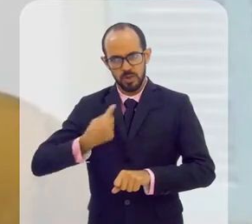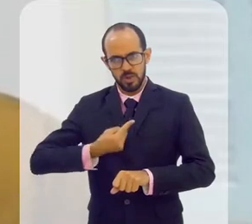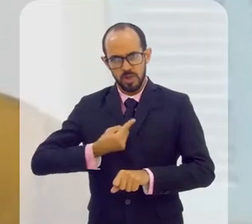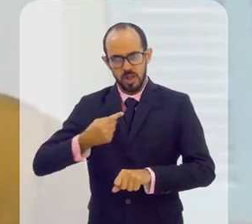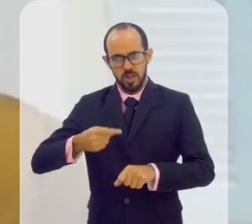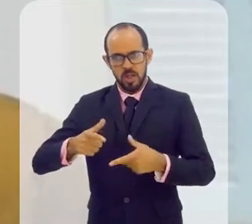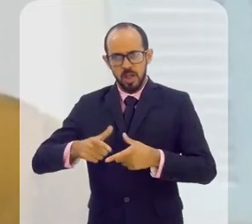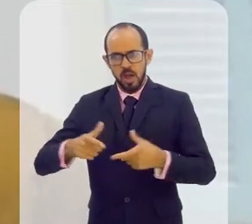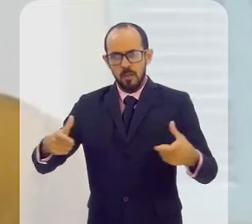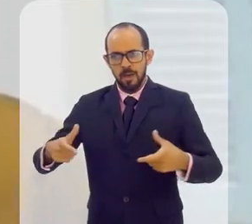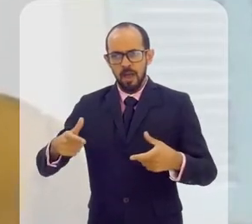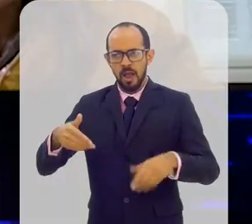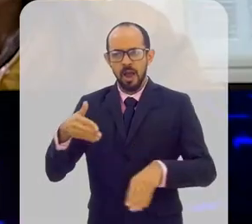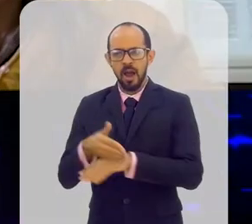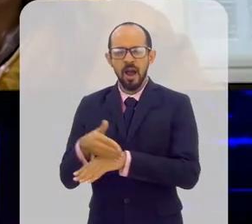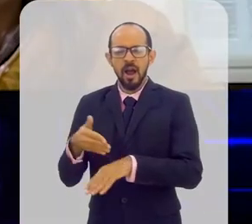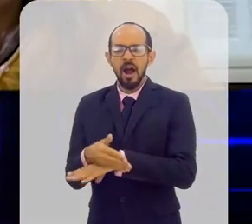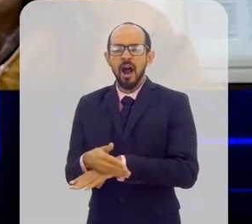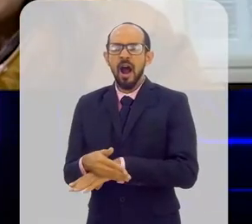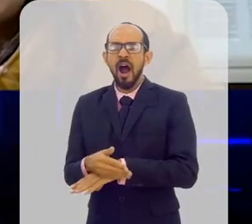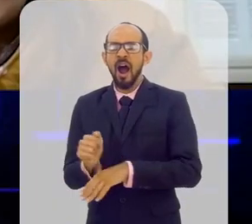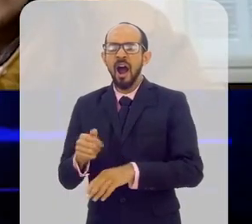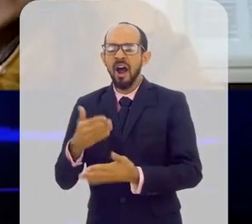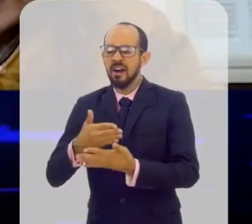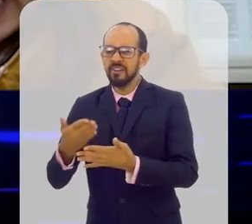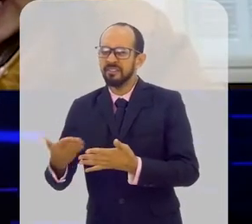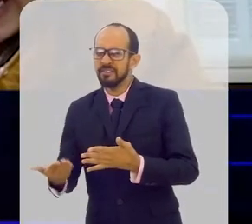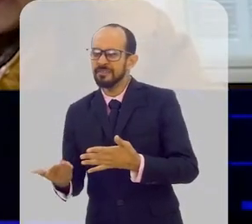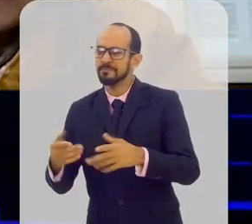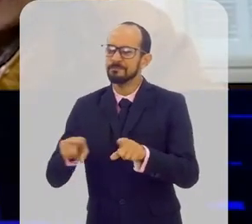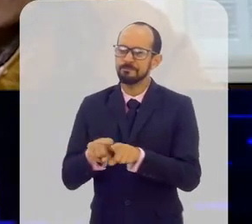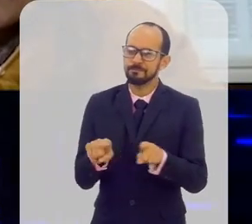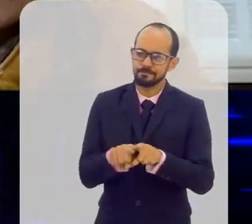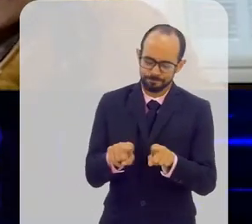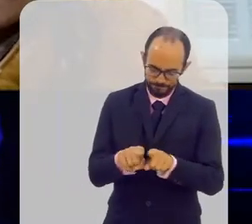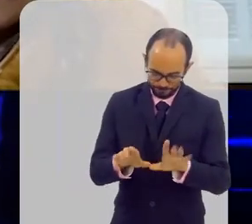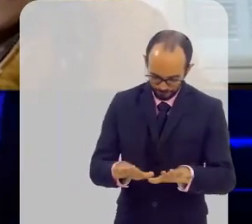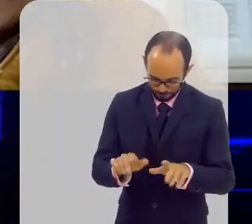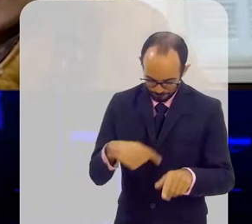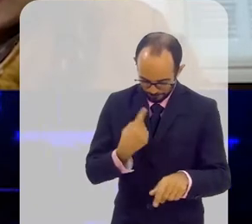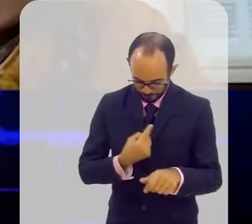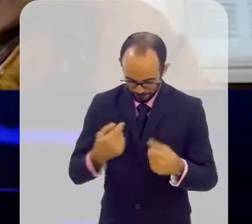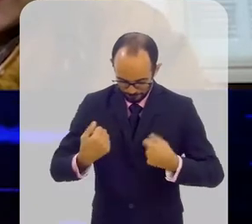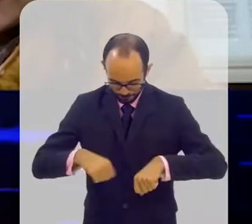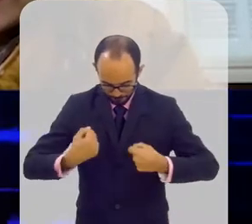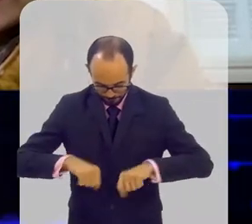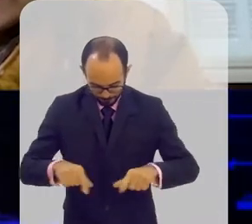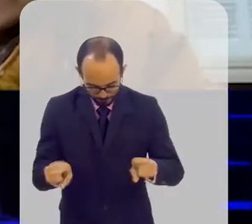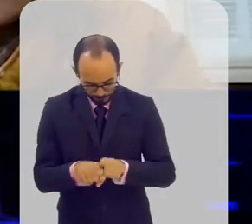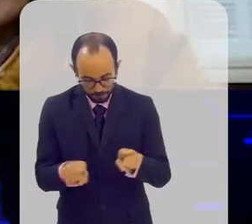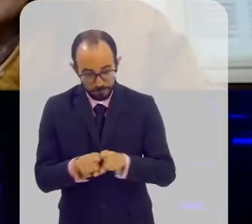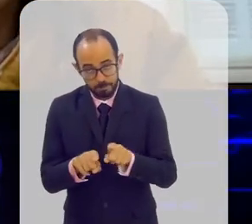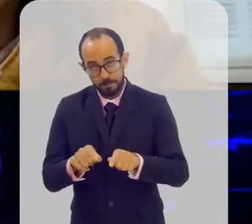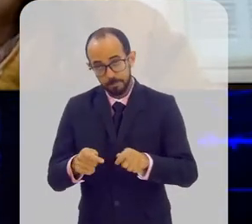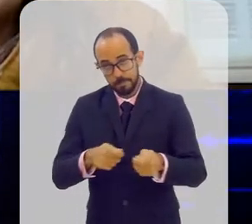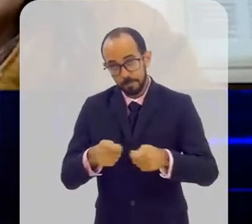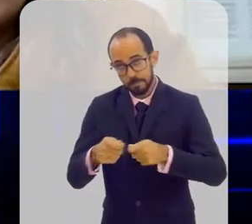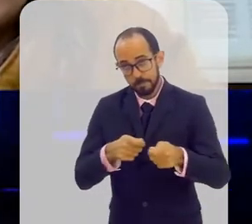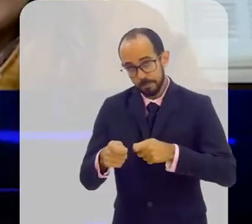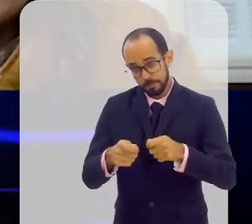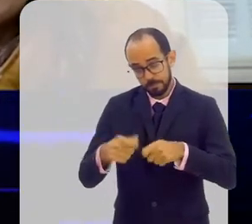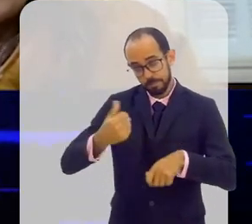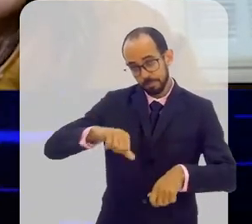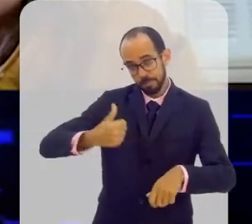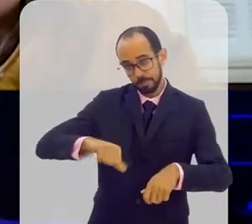a gente vai ampliar acesso, né? Financiar, enfim. A gente precisa também regular